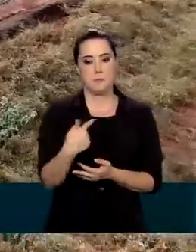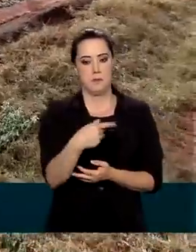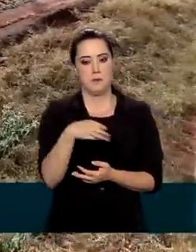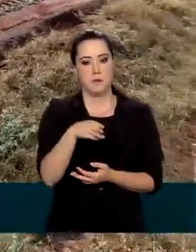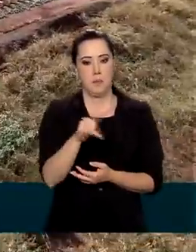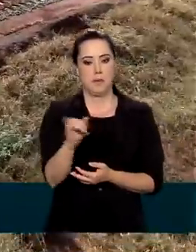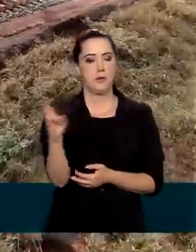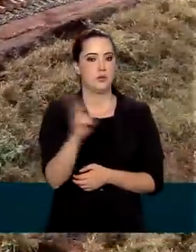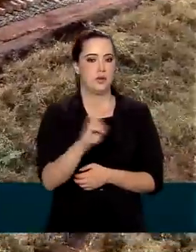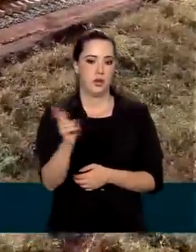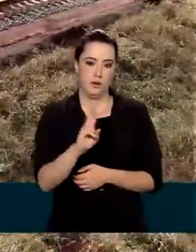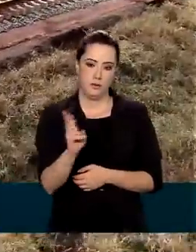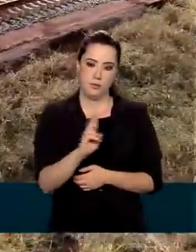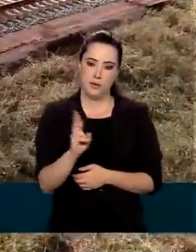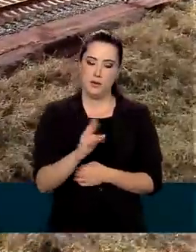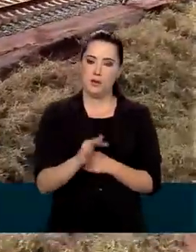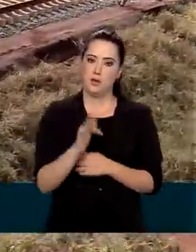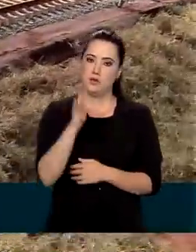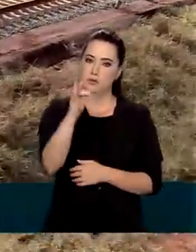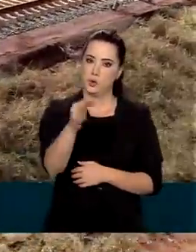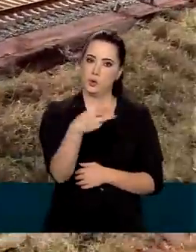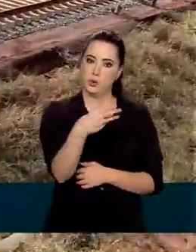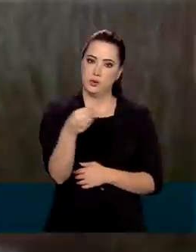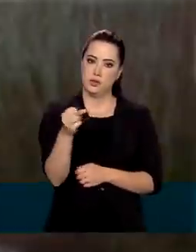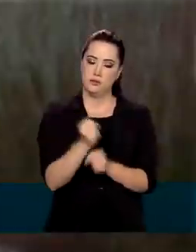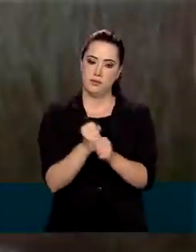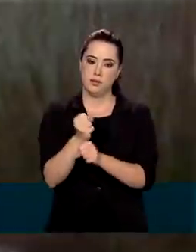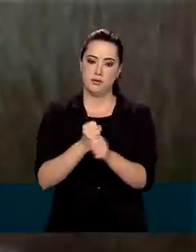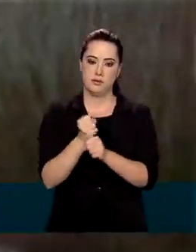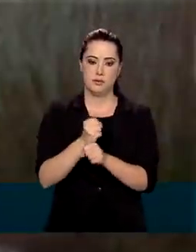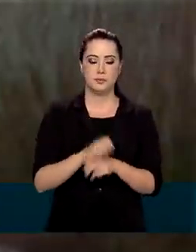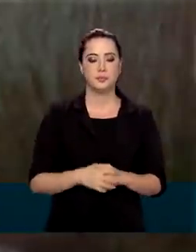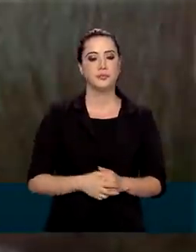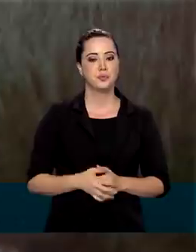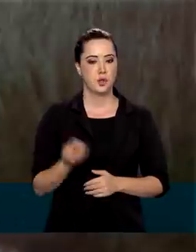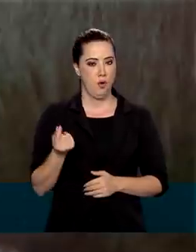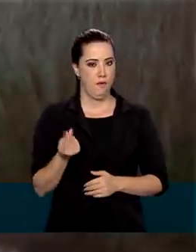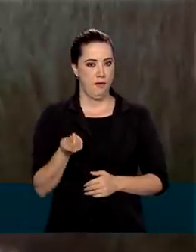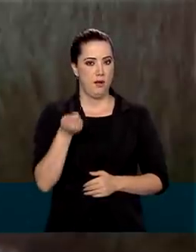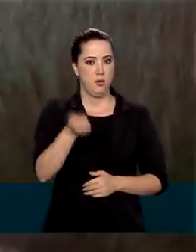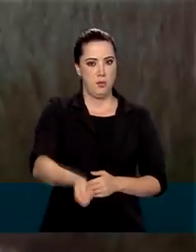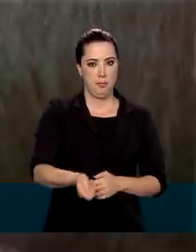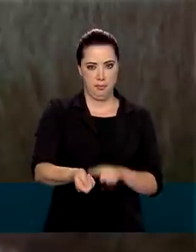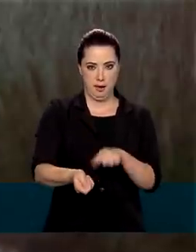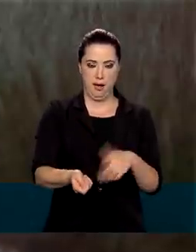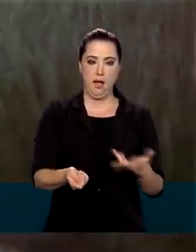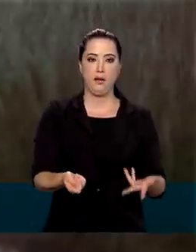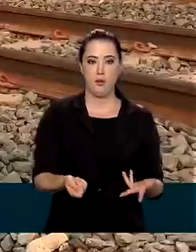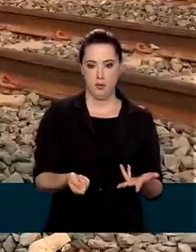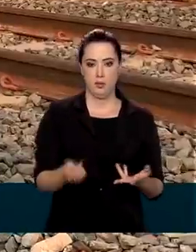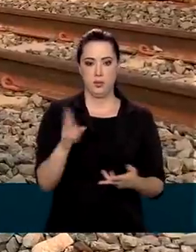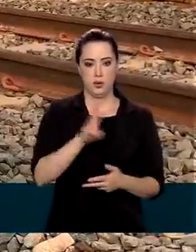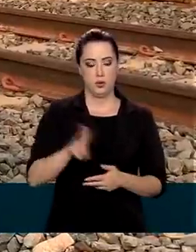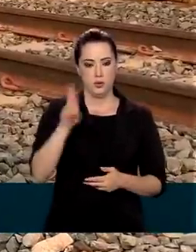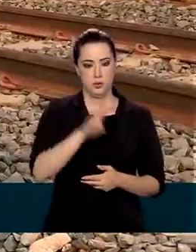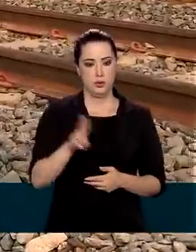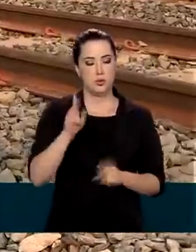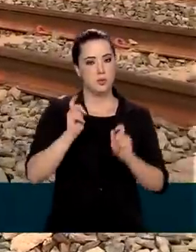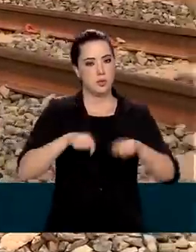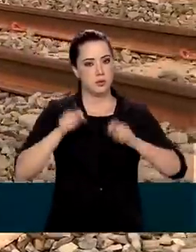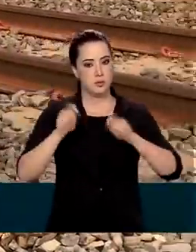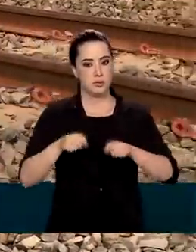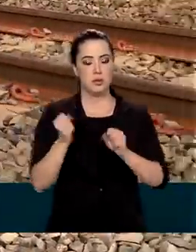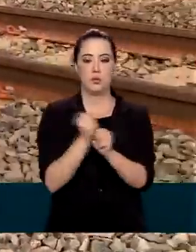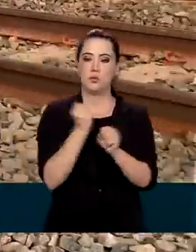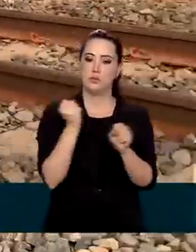bilhões de reais nos próximos 30 anos. Parte do valor pago pela Vale pela concessão vai viabilizar